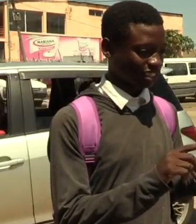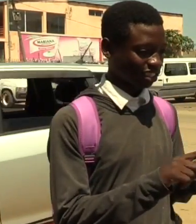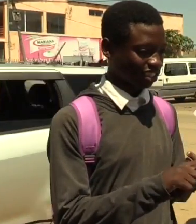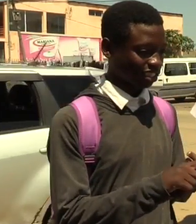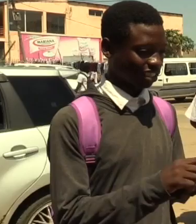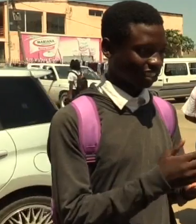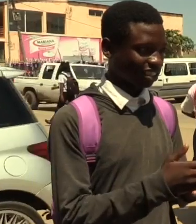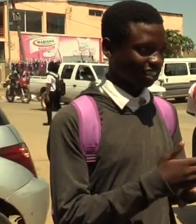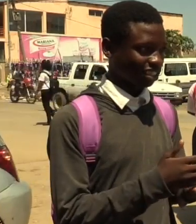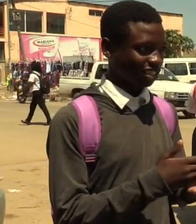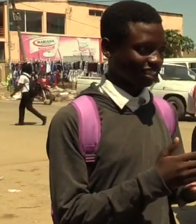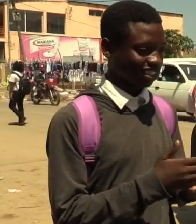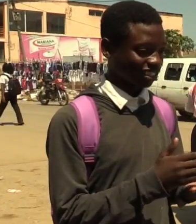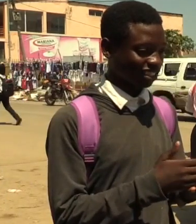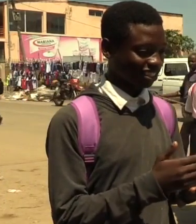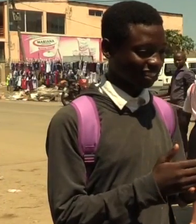Livro.